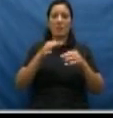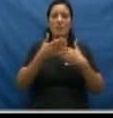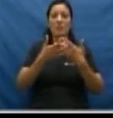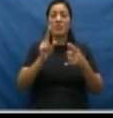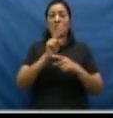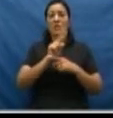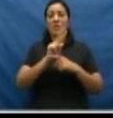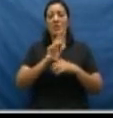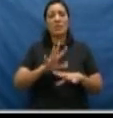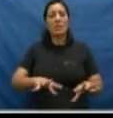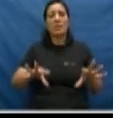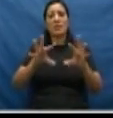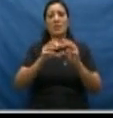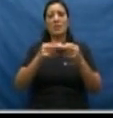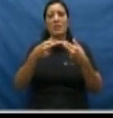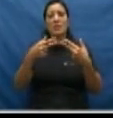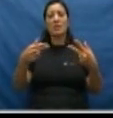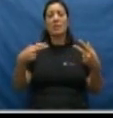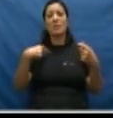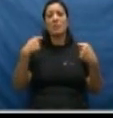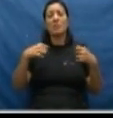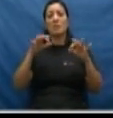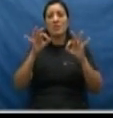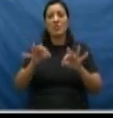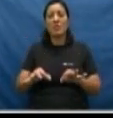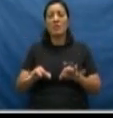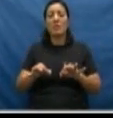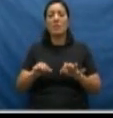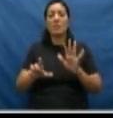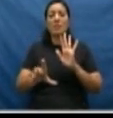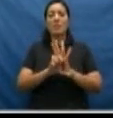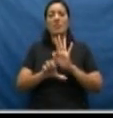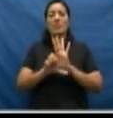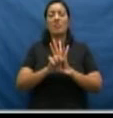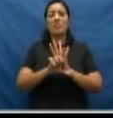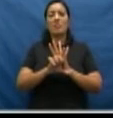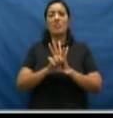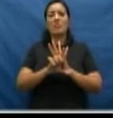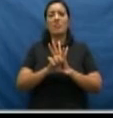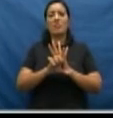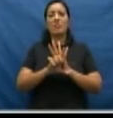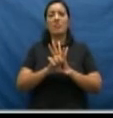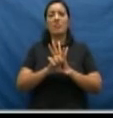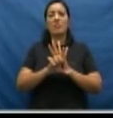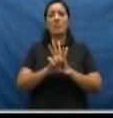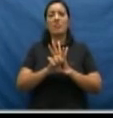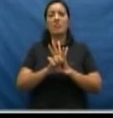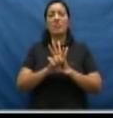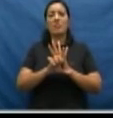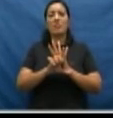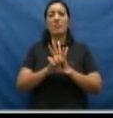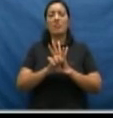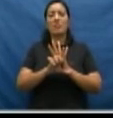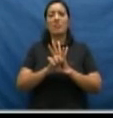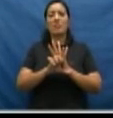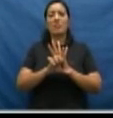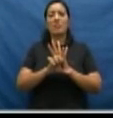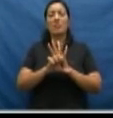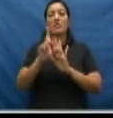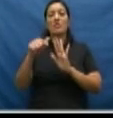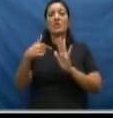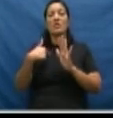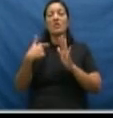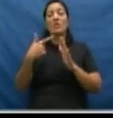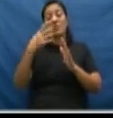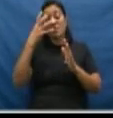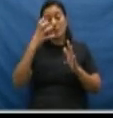proteção. Todos esses mecanismos precisam funcionar para que a lei possa valer. Pode passar. Esta é